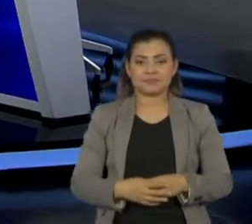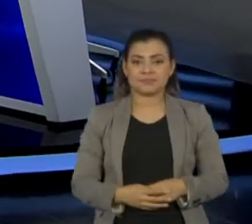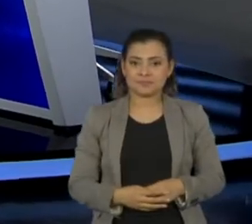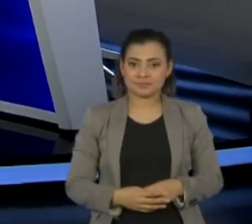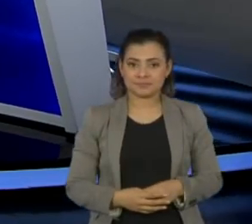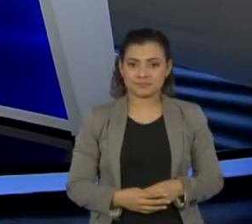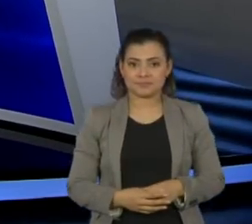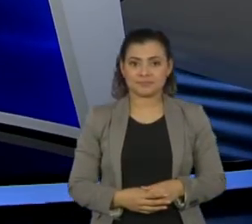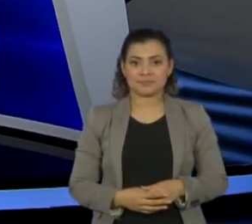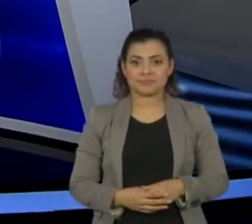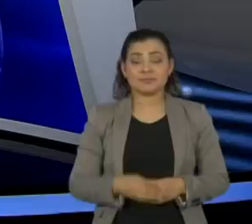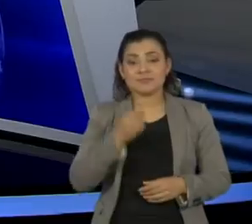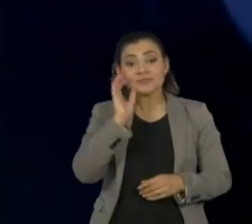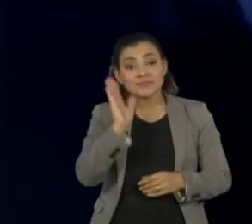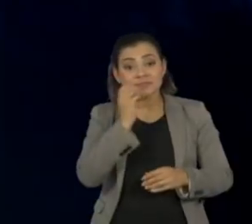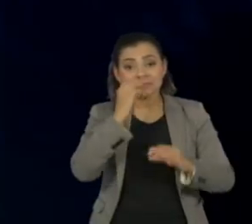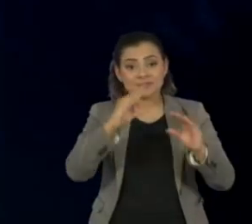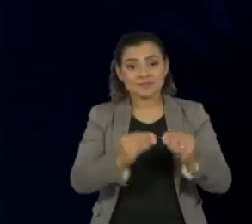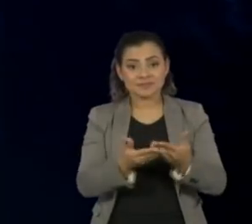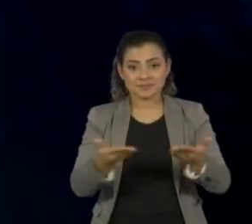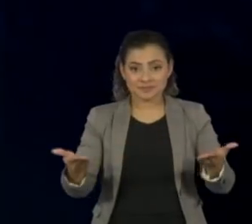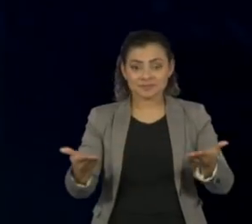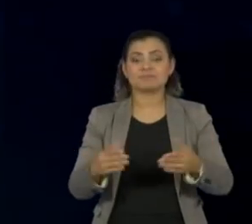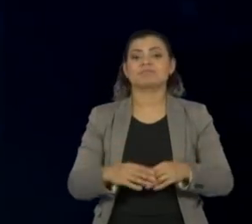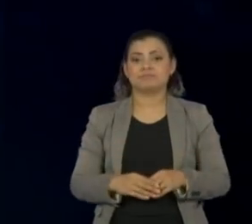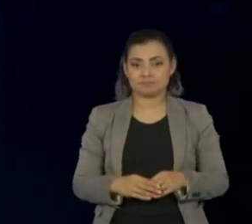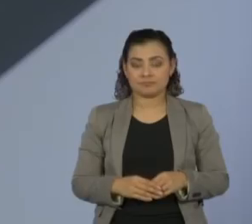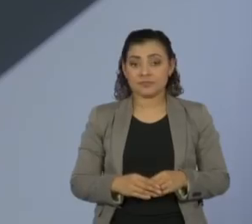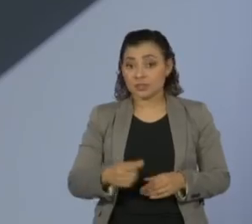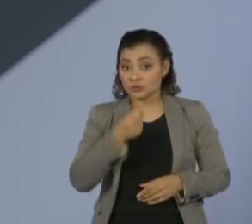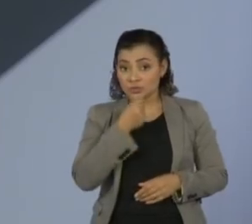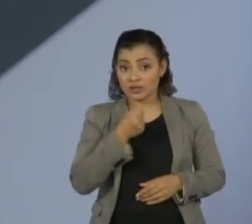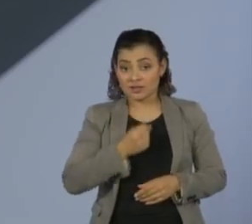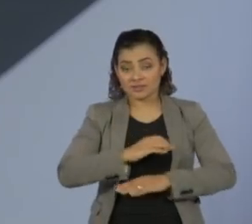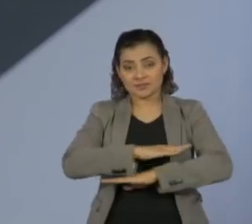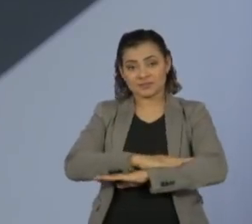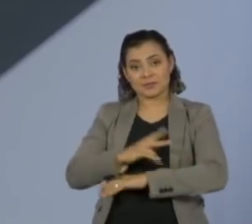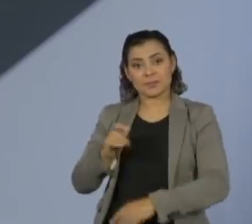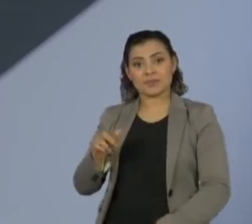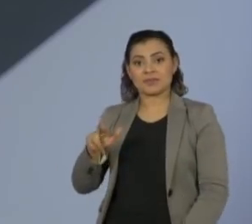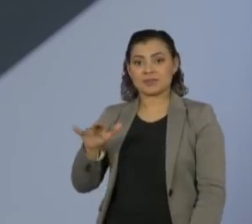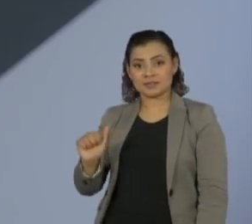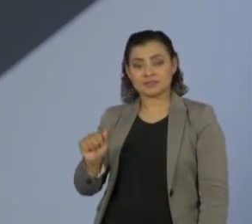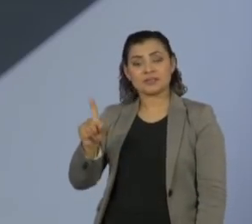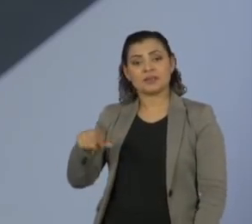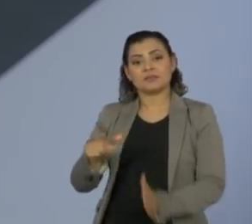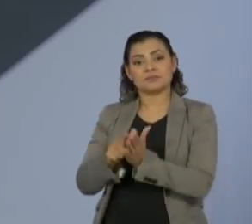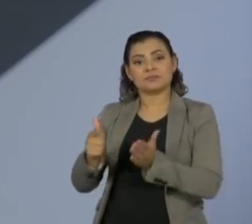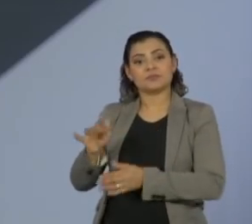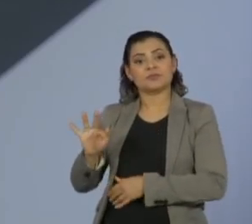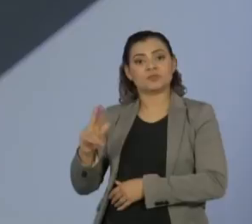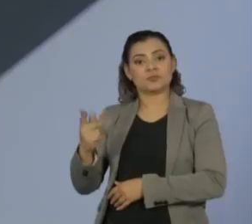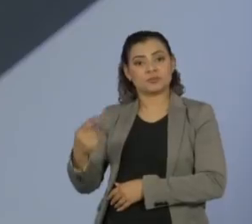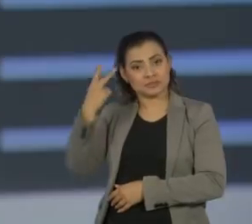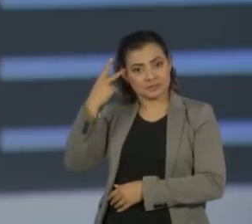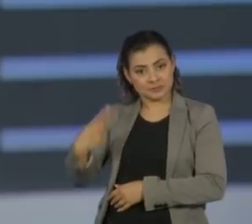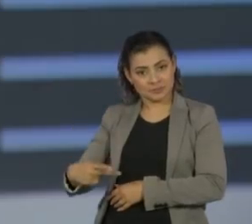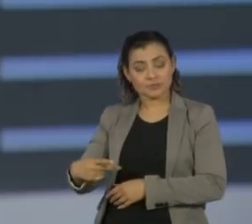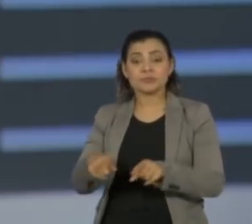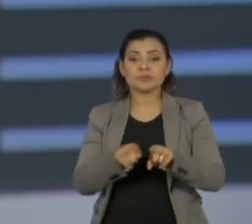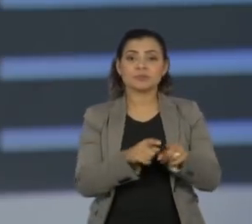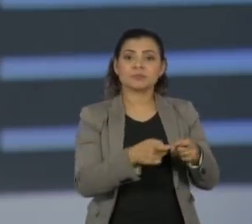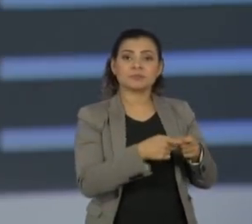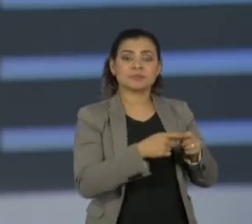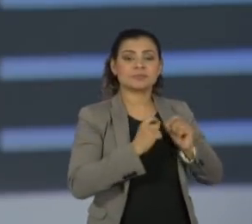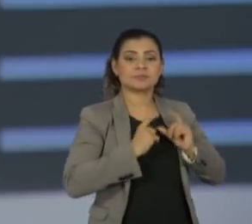Olá, boa noite. Na bancada temos a jornalista Patrícia Campos Melo, colunista do jornal Folha de São Paulo e o médico